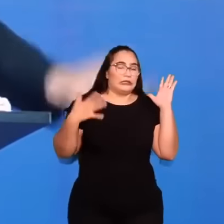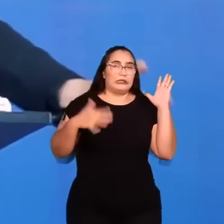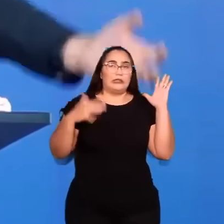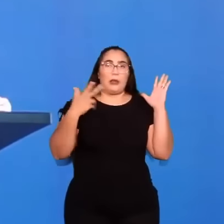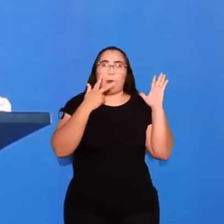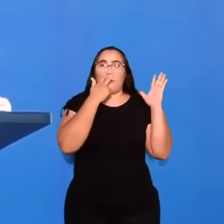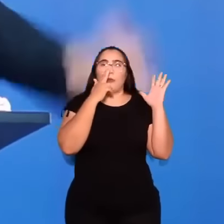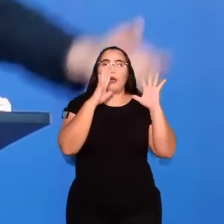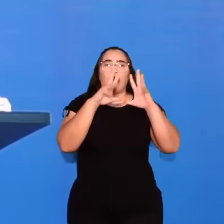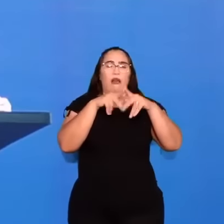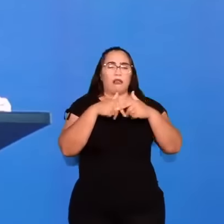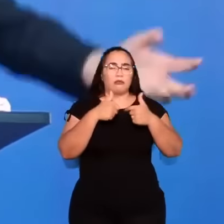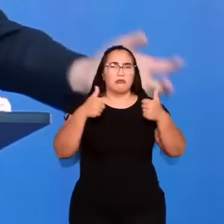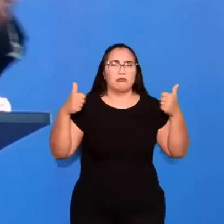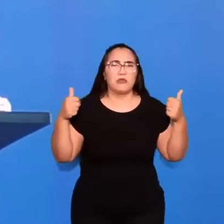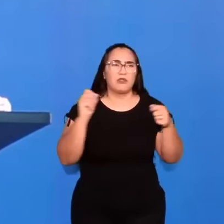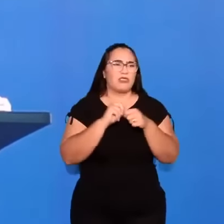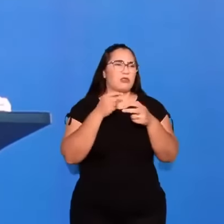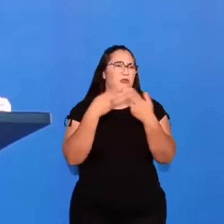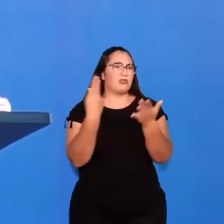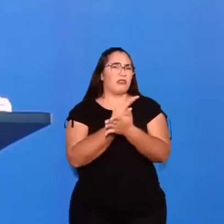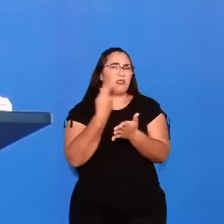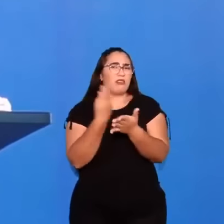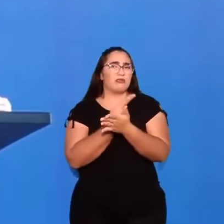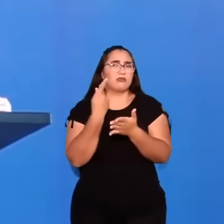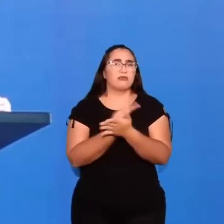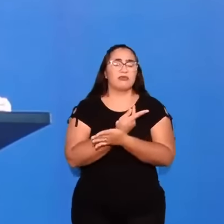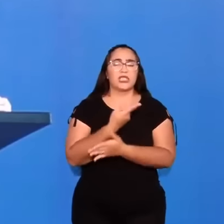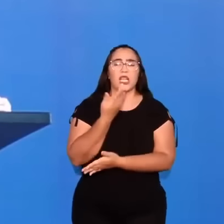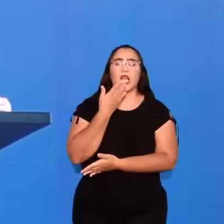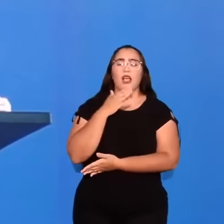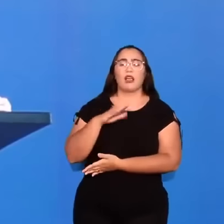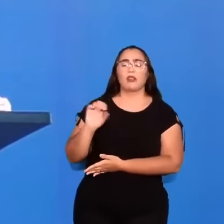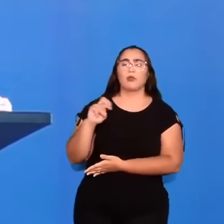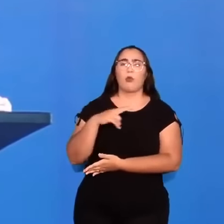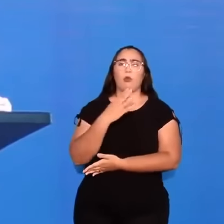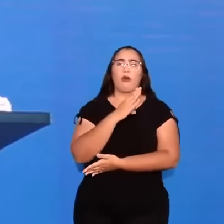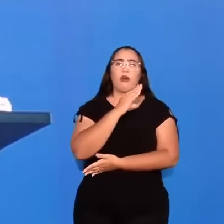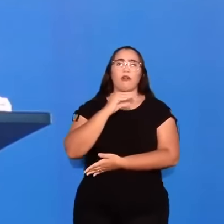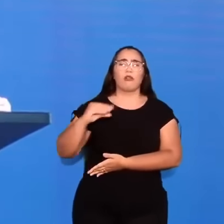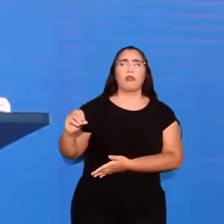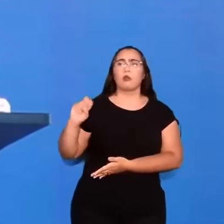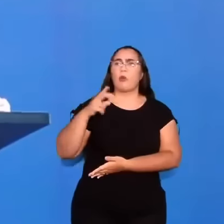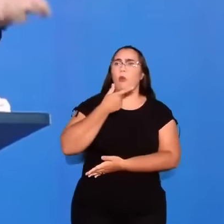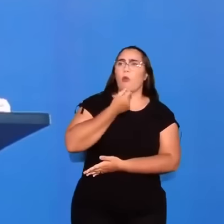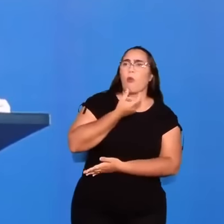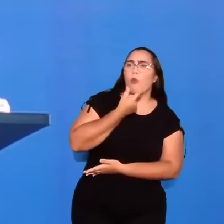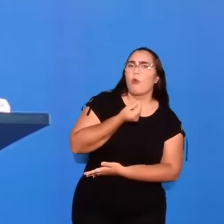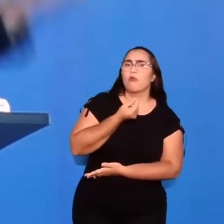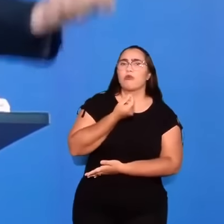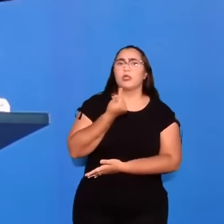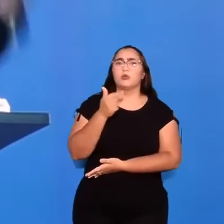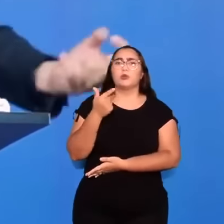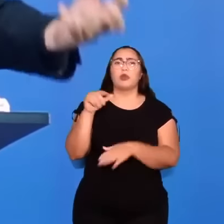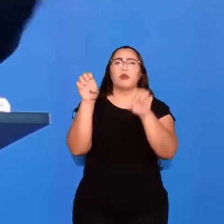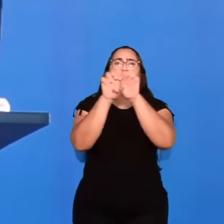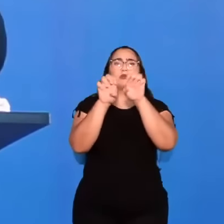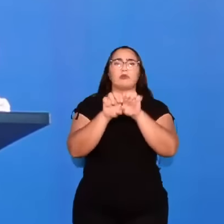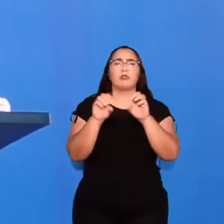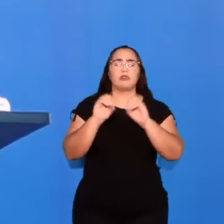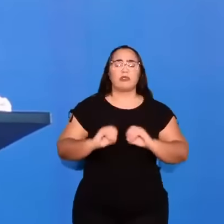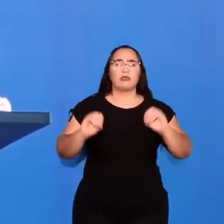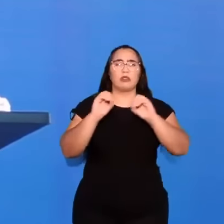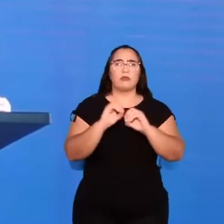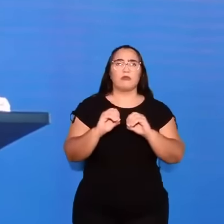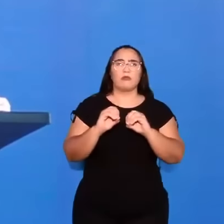animais cometendo atrocidades. E a criança, o adolescente, o homem não tem estrutura para